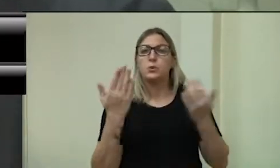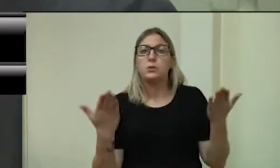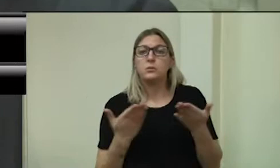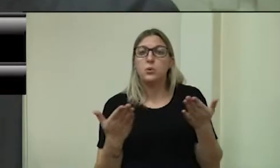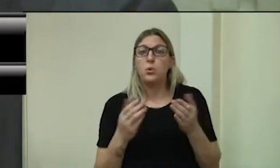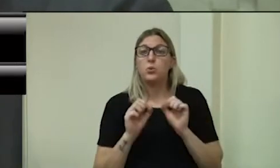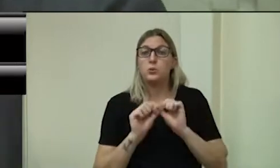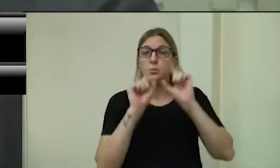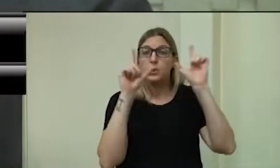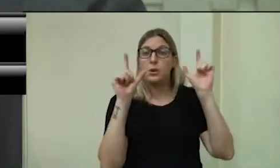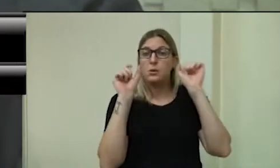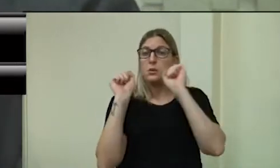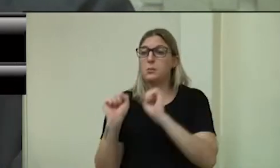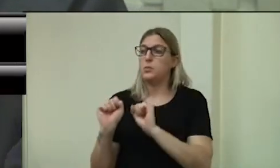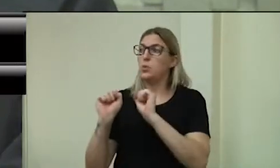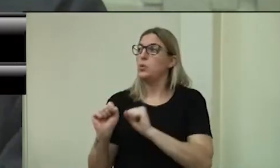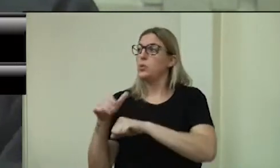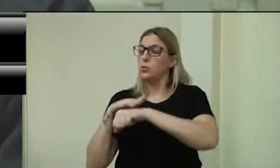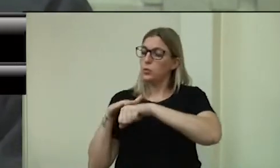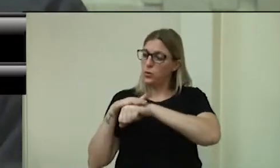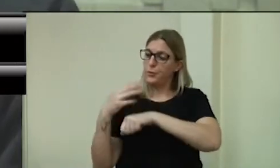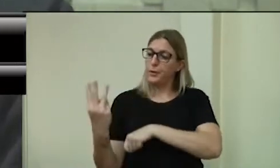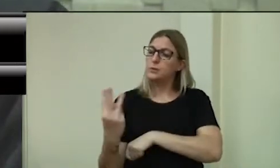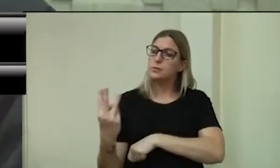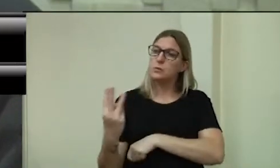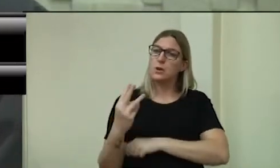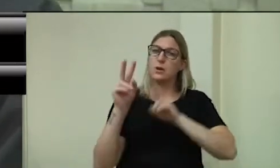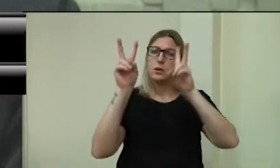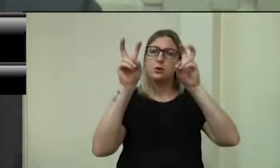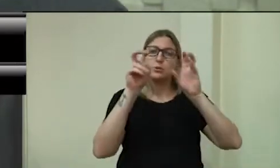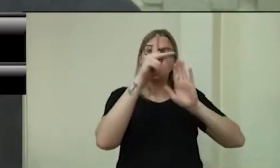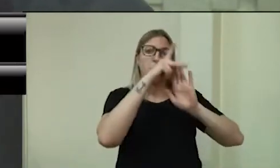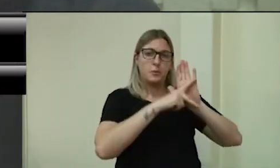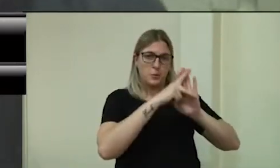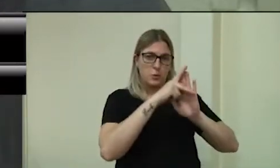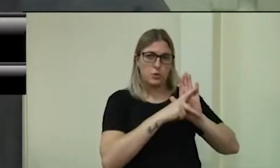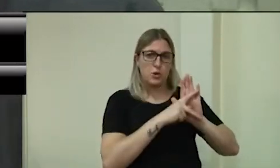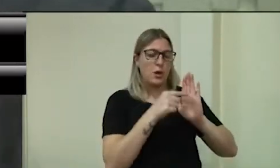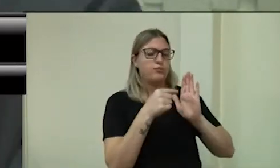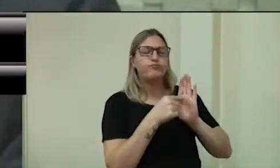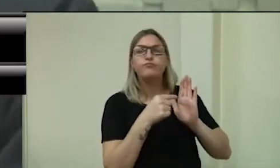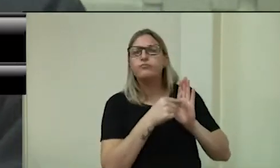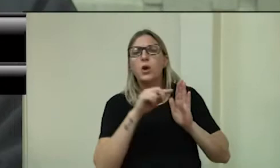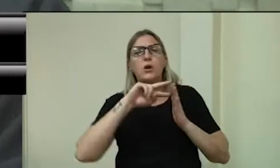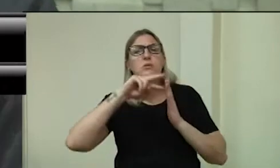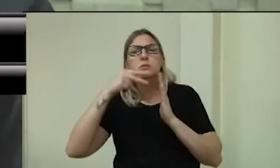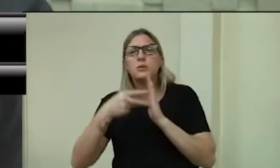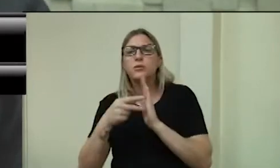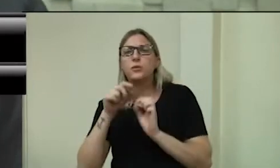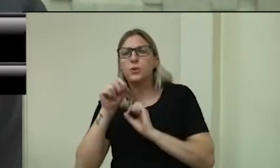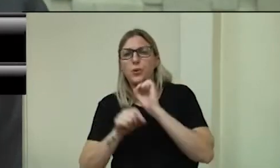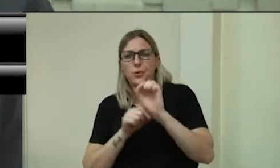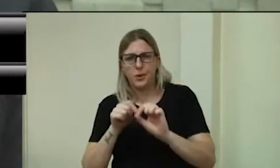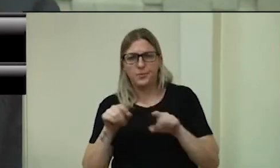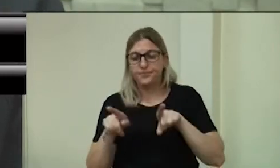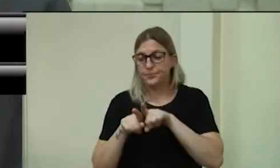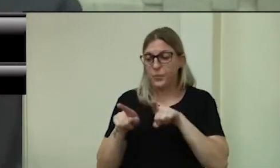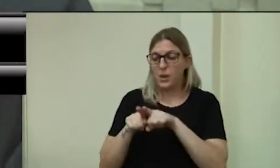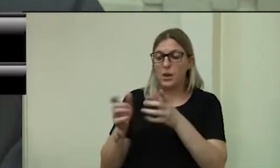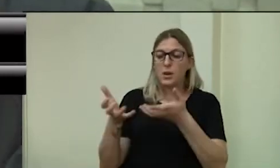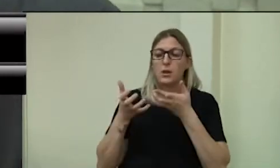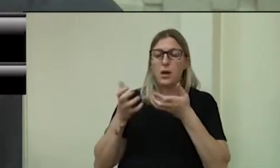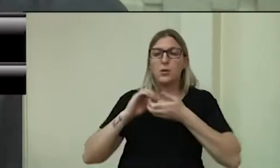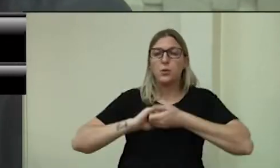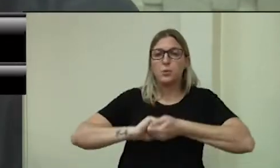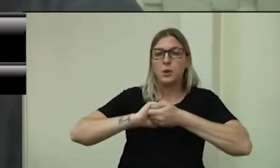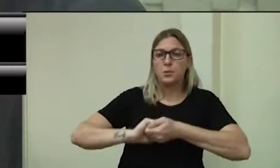a respeito do projeto. O que significa o projeto, e também quero fazer uma saudação aos vereadores, membros da